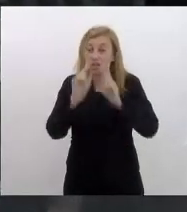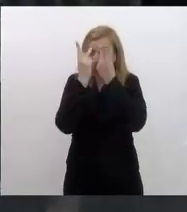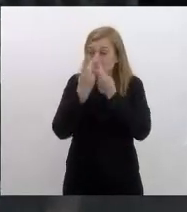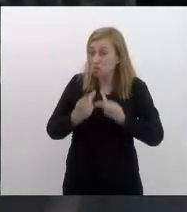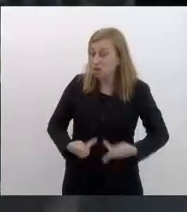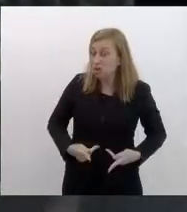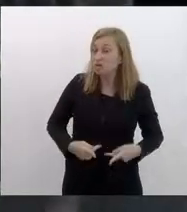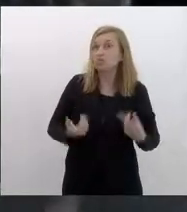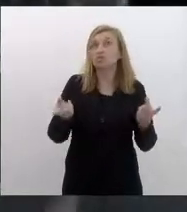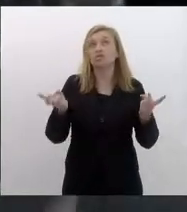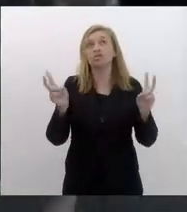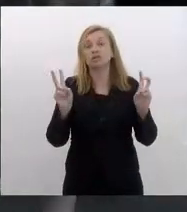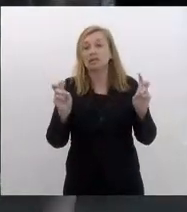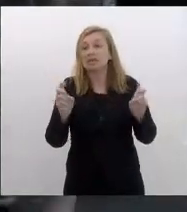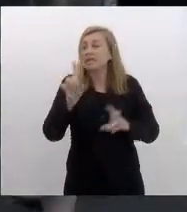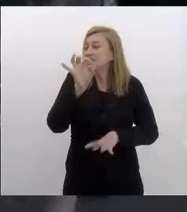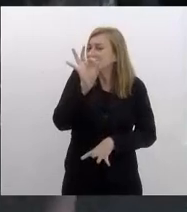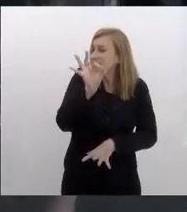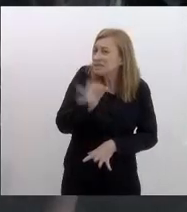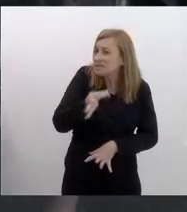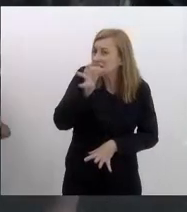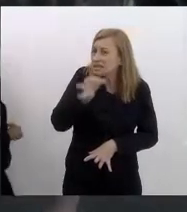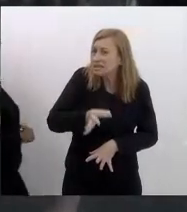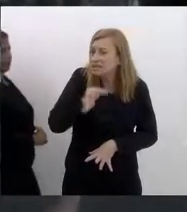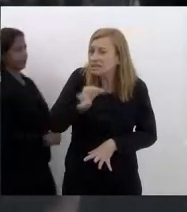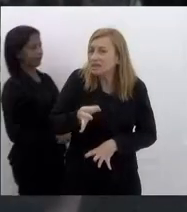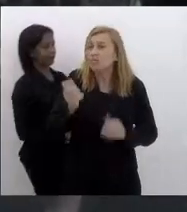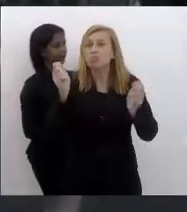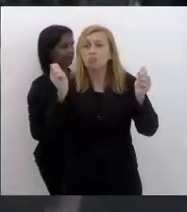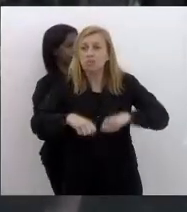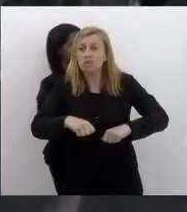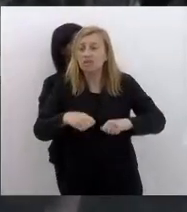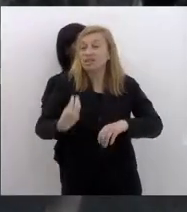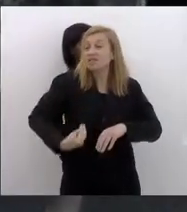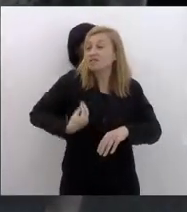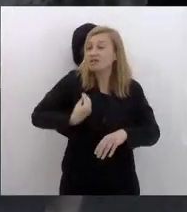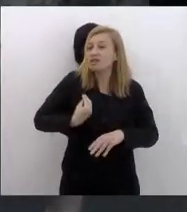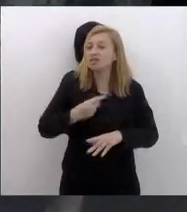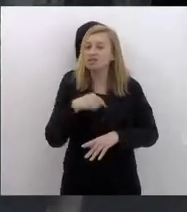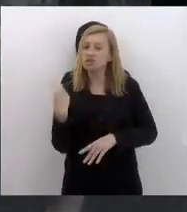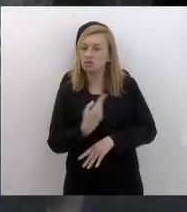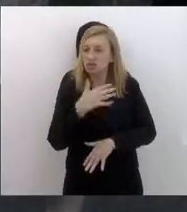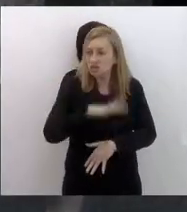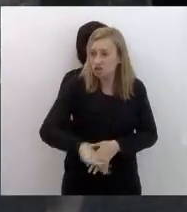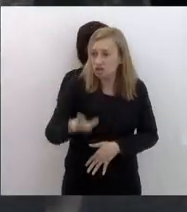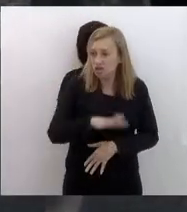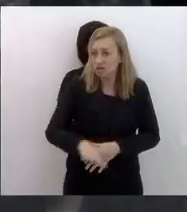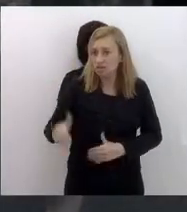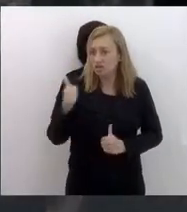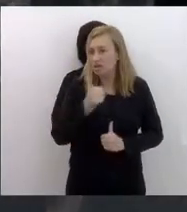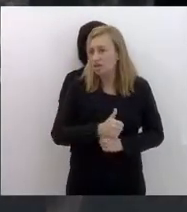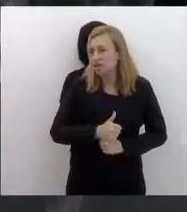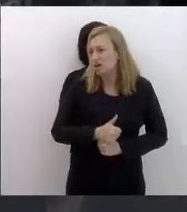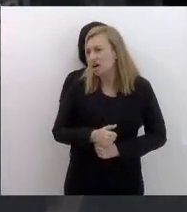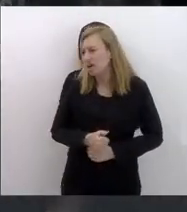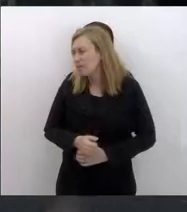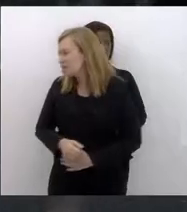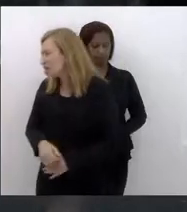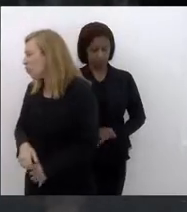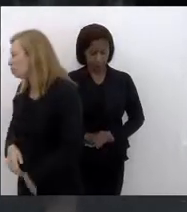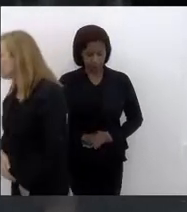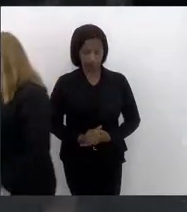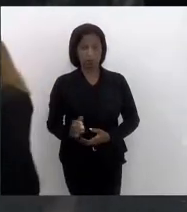em termos de garantia de possibilidade de vida das nossas crianças e adolescentes